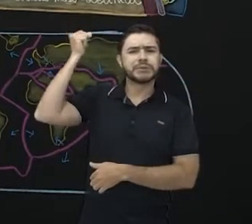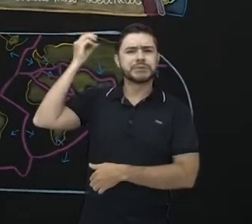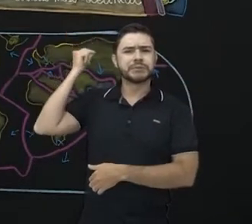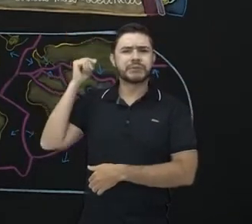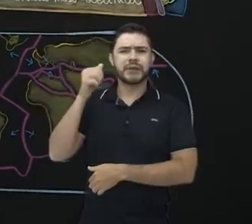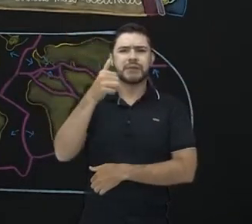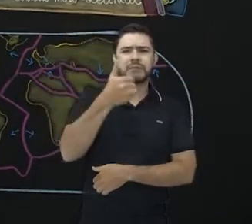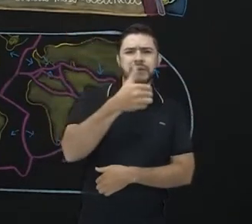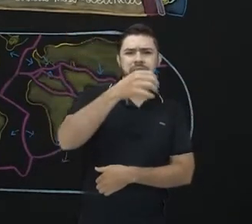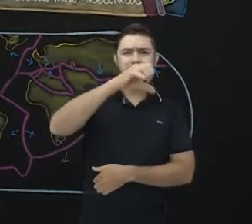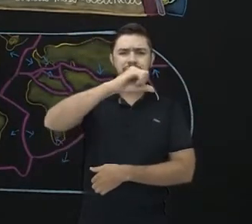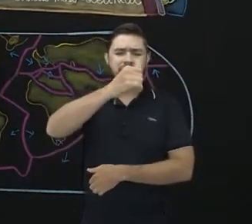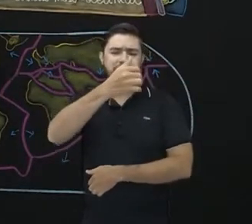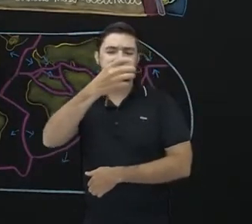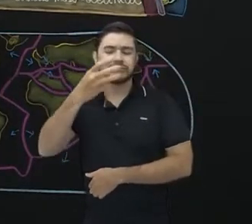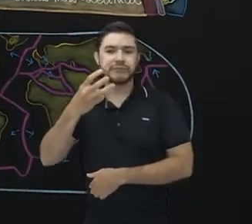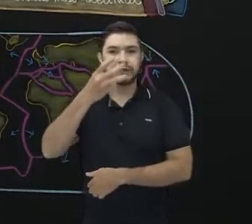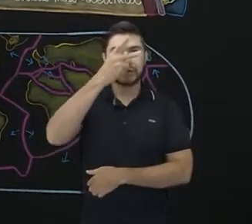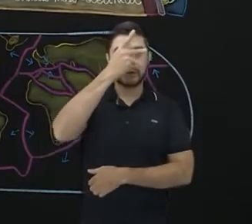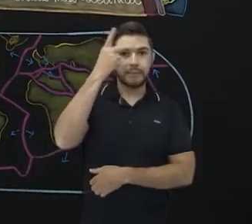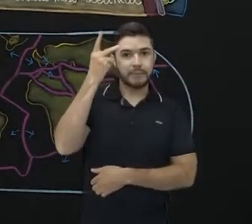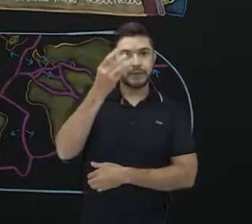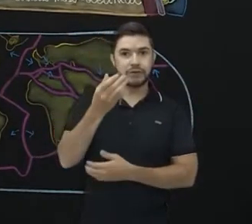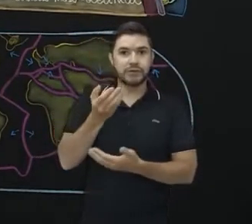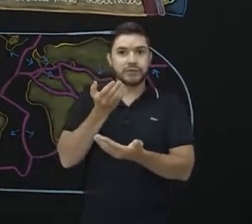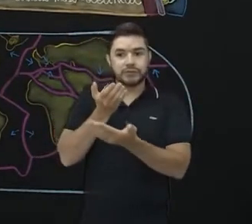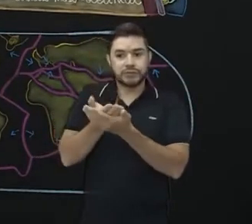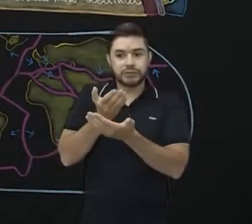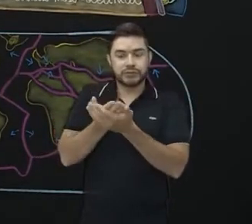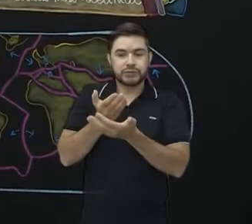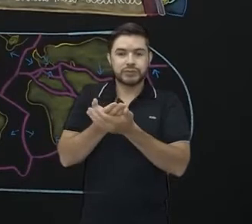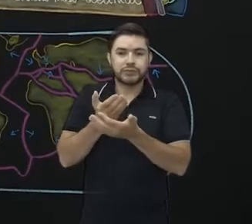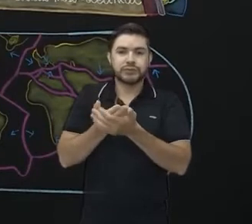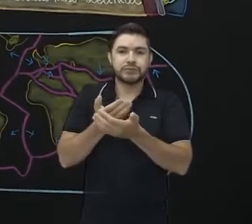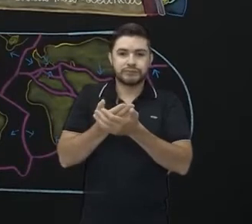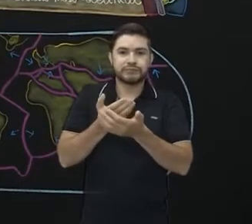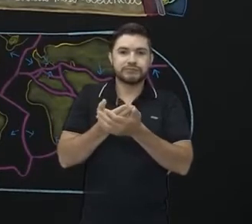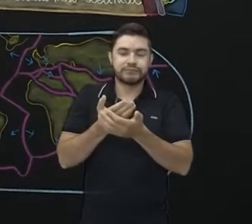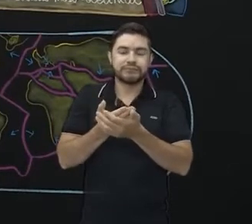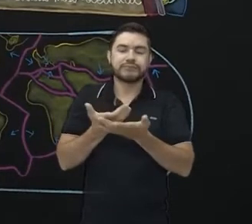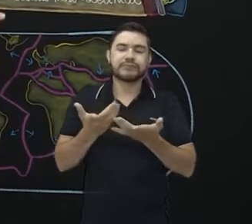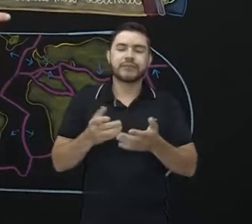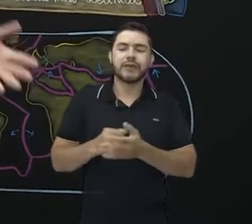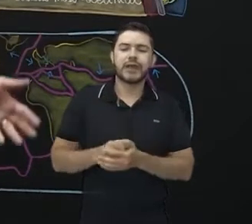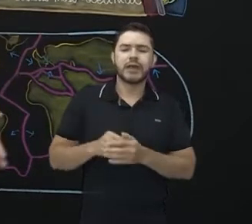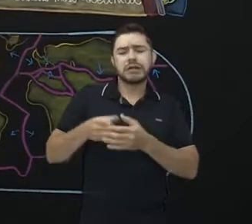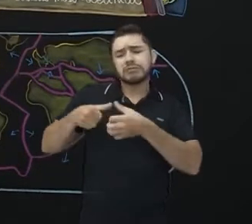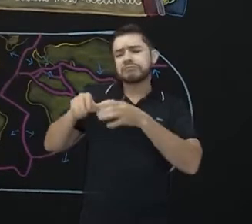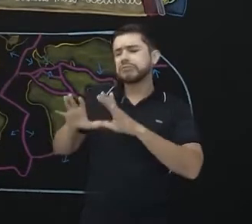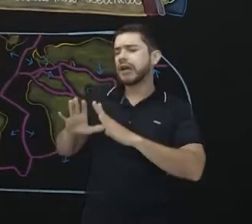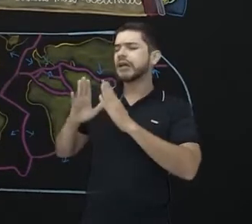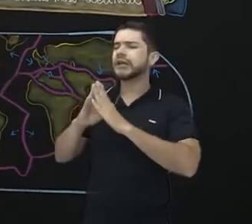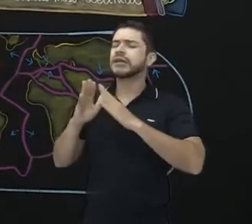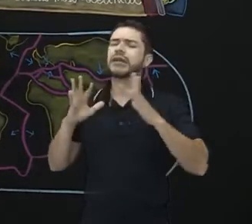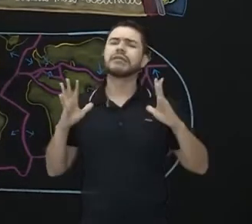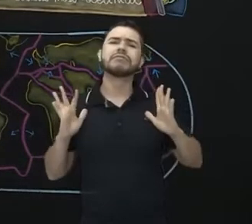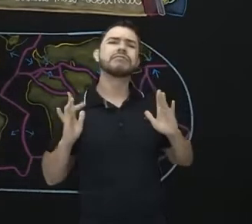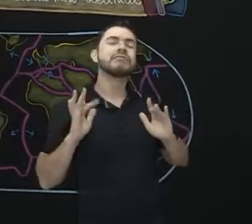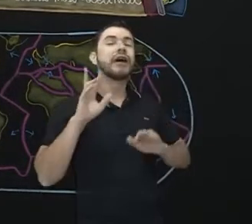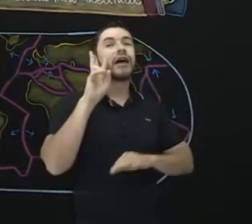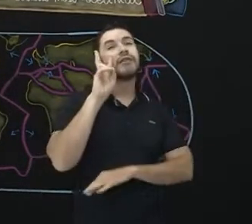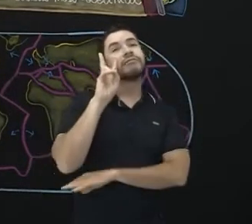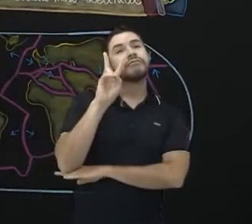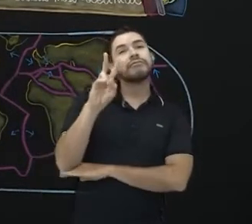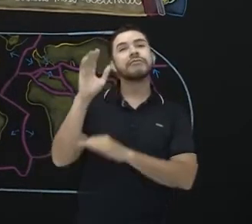1913, um meteorologista alemão chamado Alfred Wegener, ele estava lá na sua casa, sossegado, olhando o seu